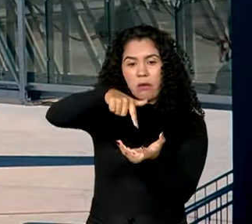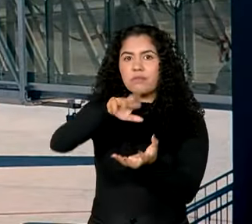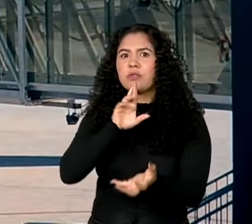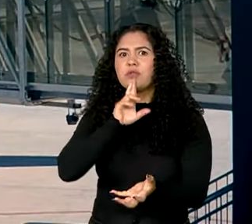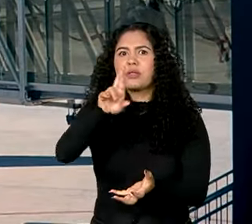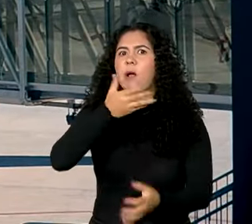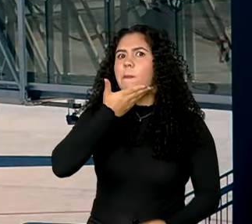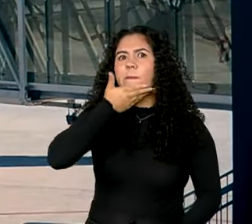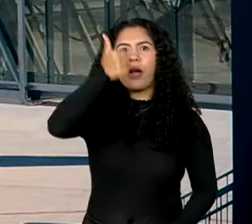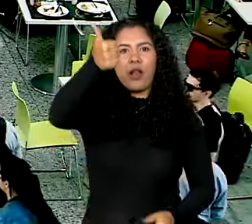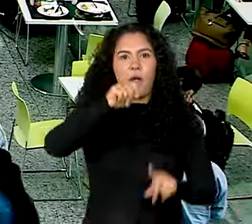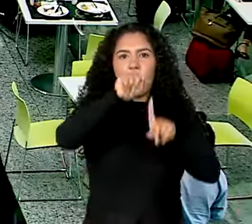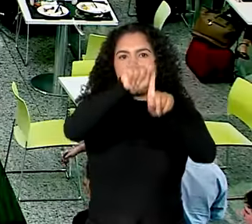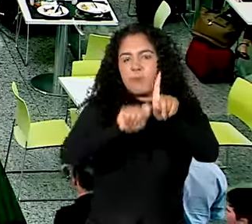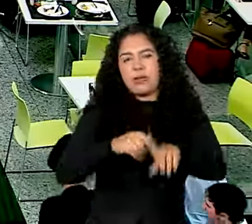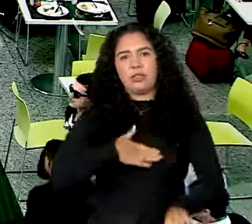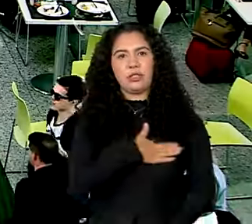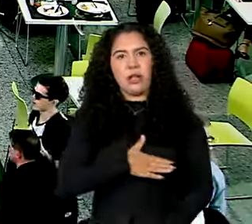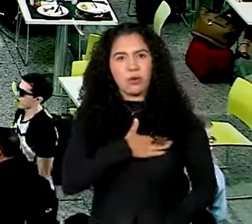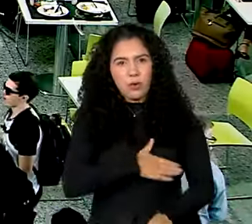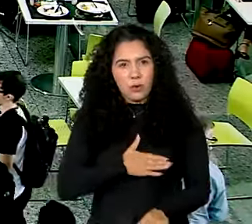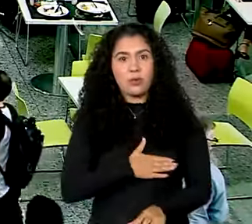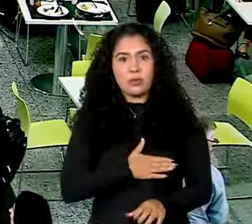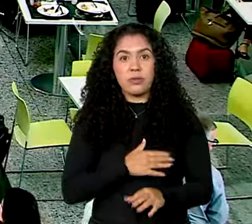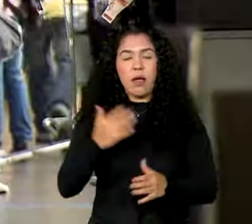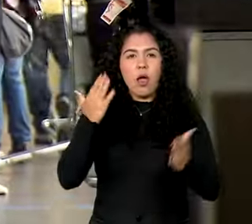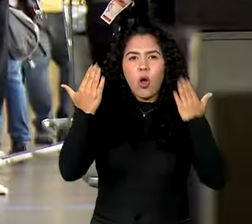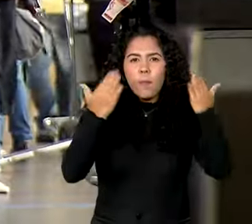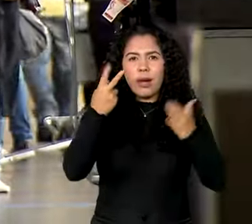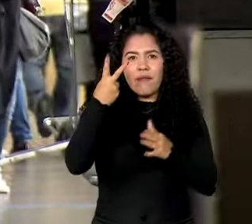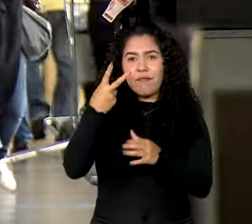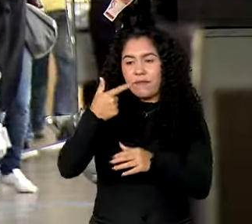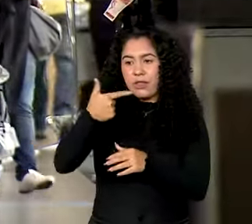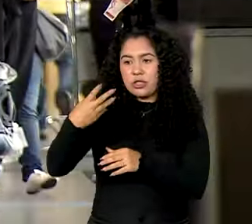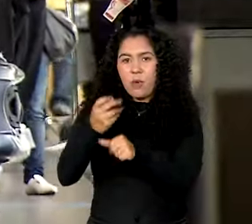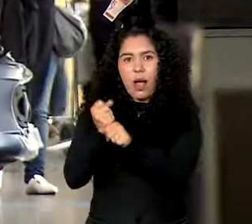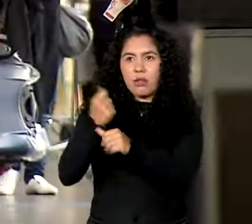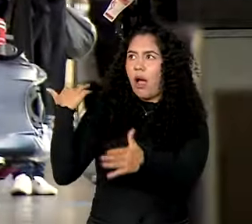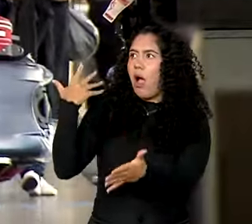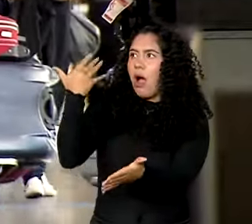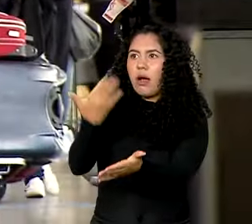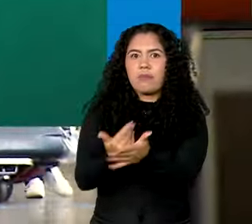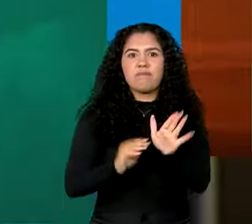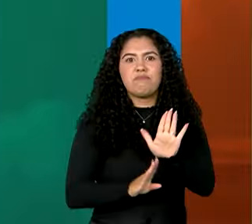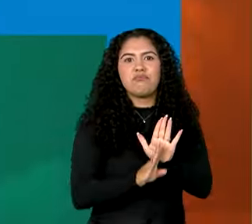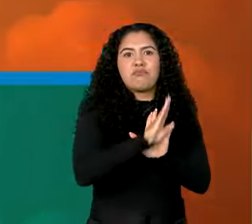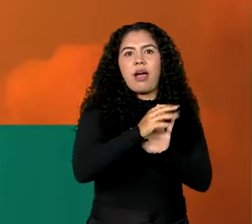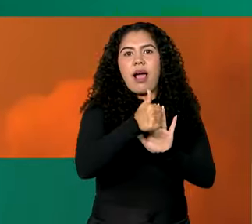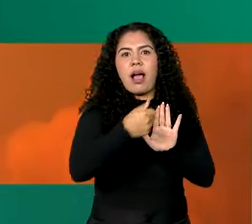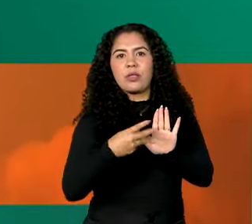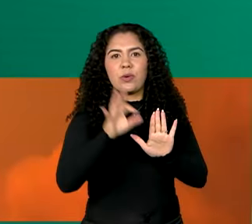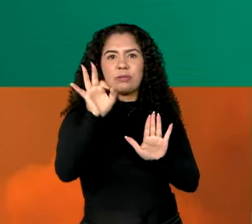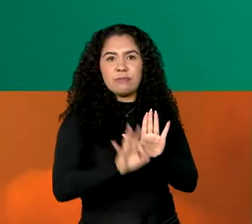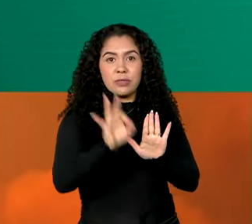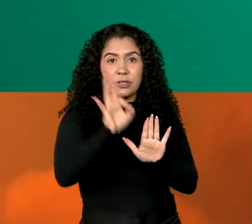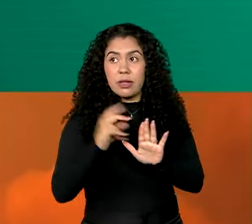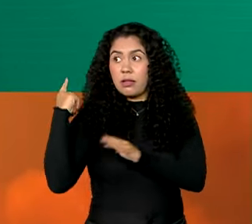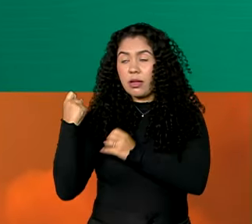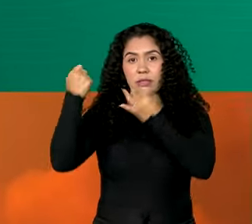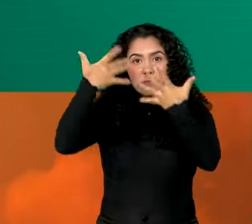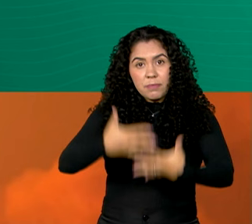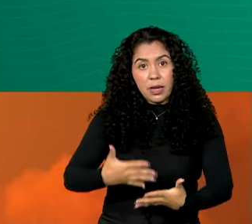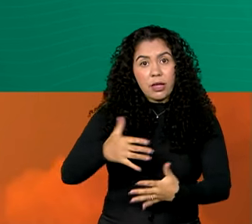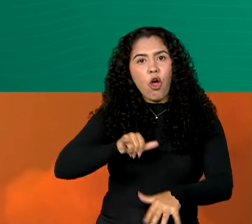resultado para o mês de agosto em 24 anos, com alta de 14%. Em voos nacionais, a